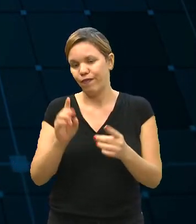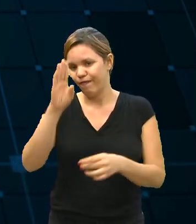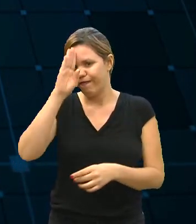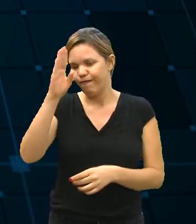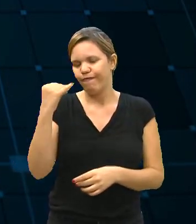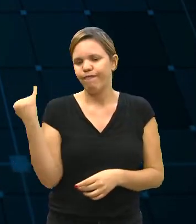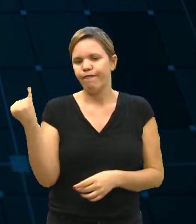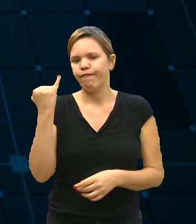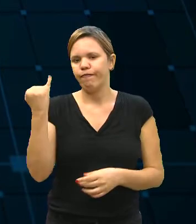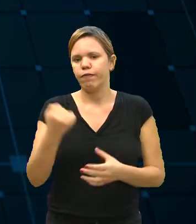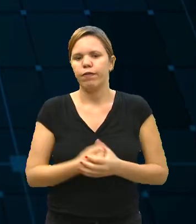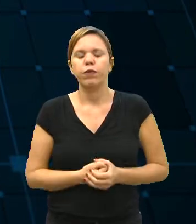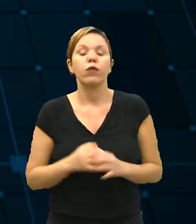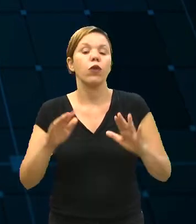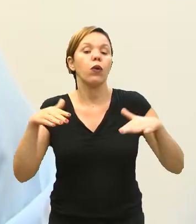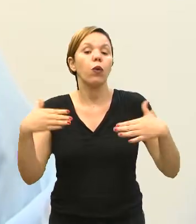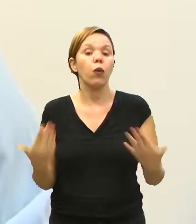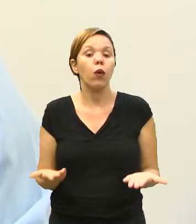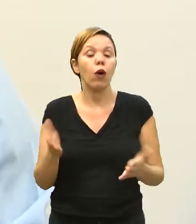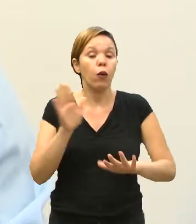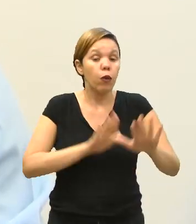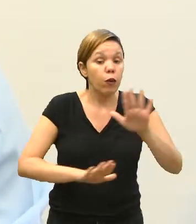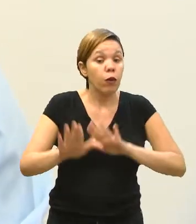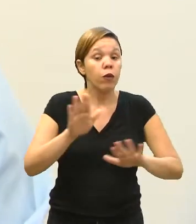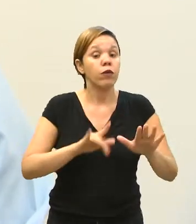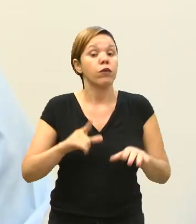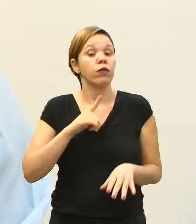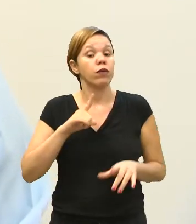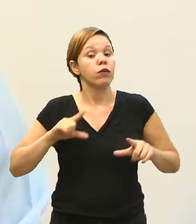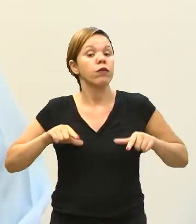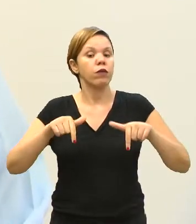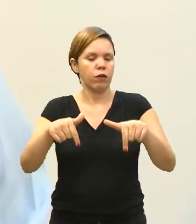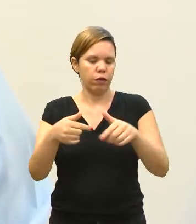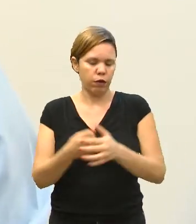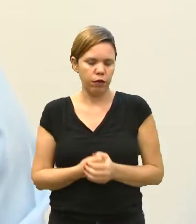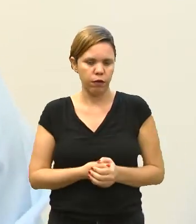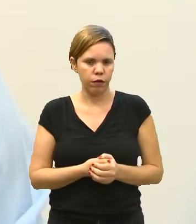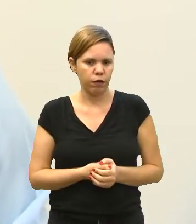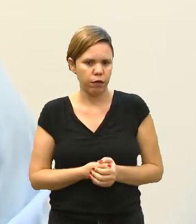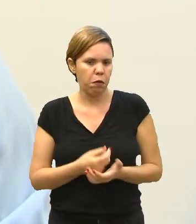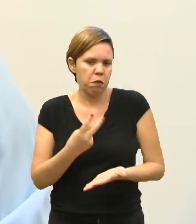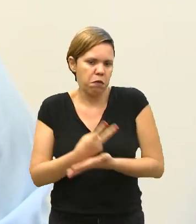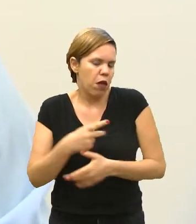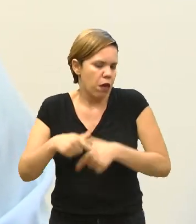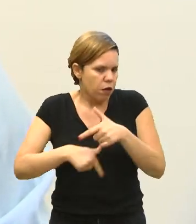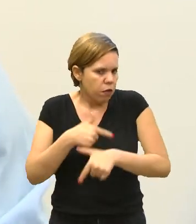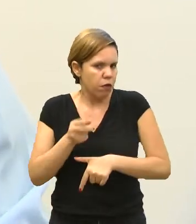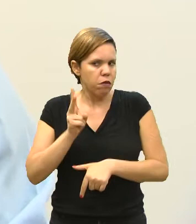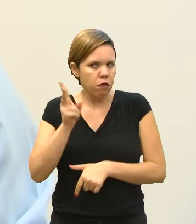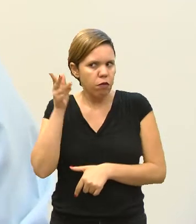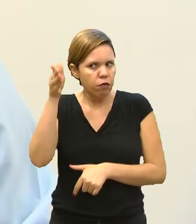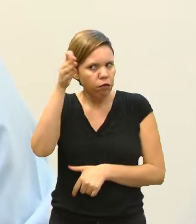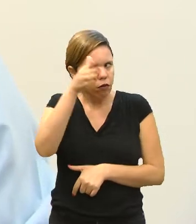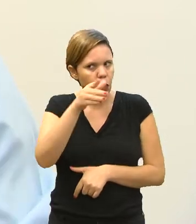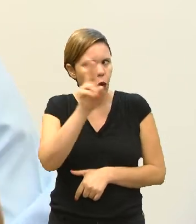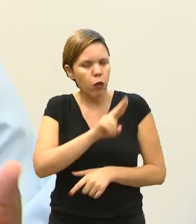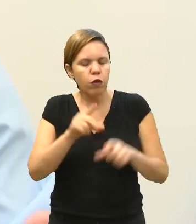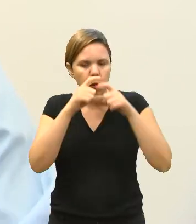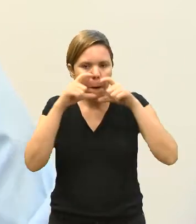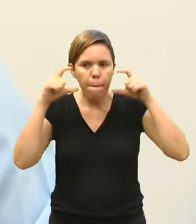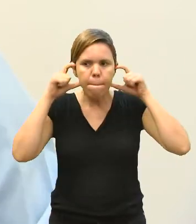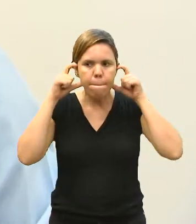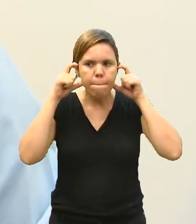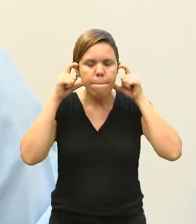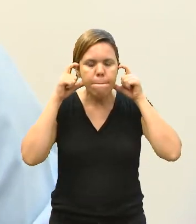essencial, né? E quais os cuidados que vocês estão tomando? Mesmo trabalhando, vocês